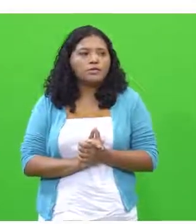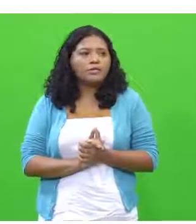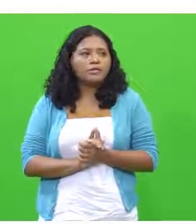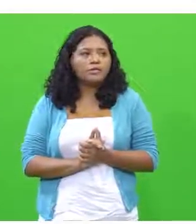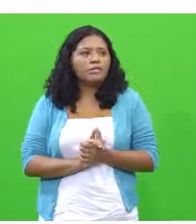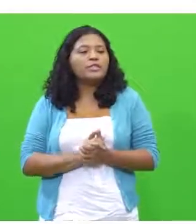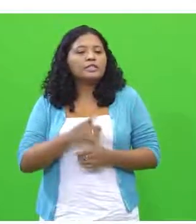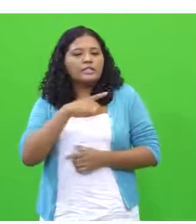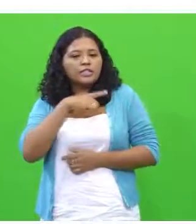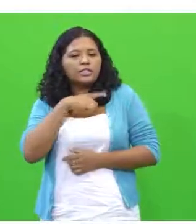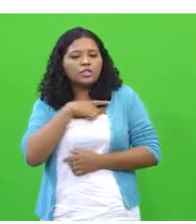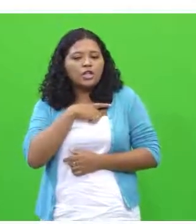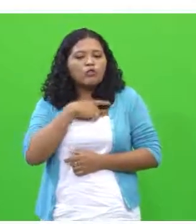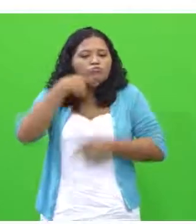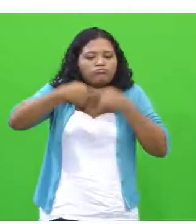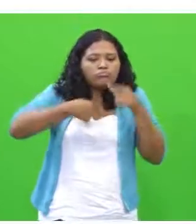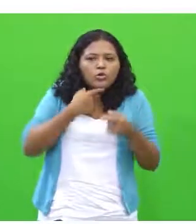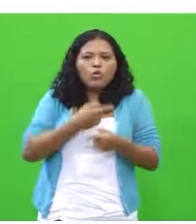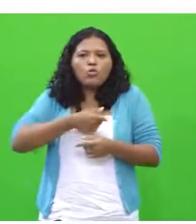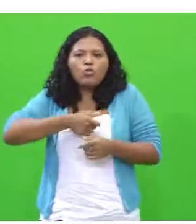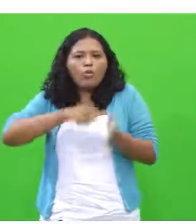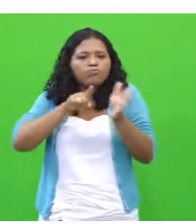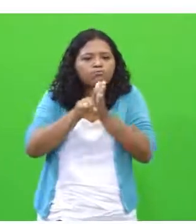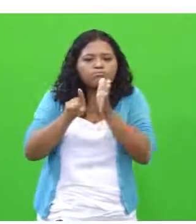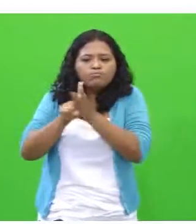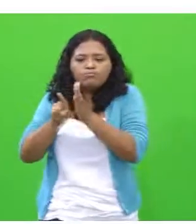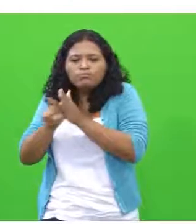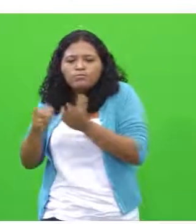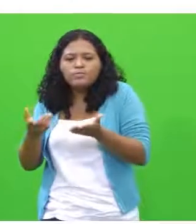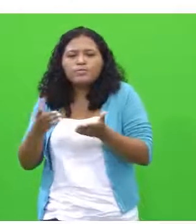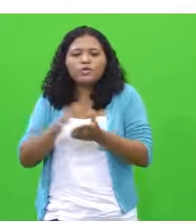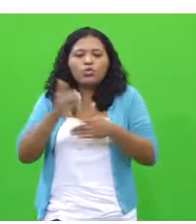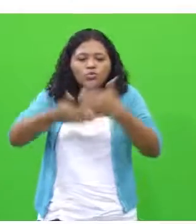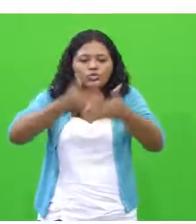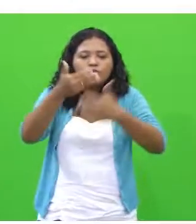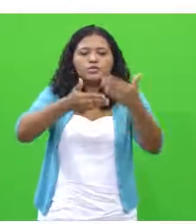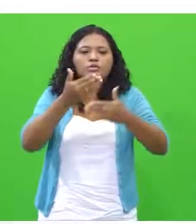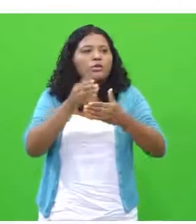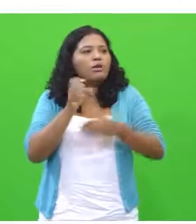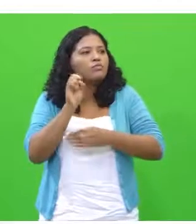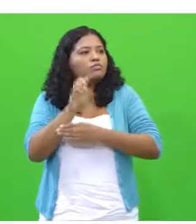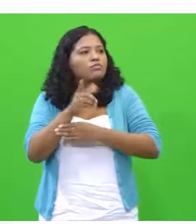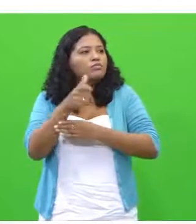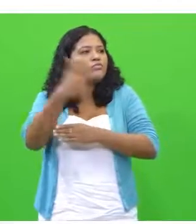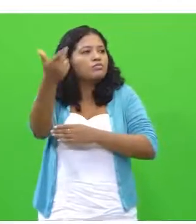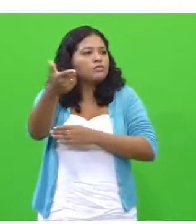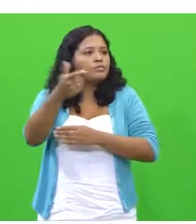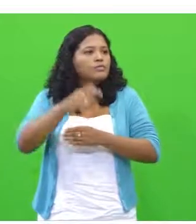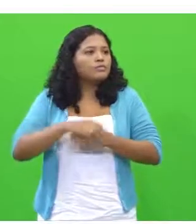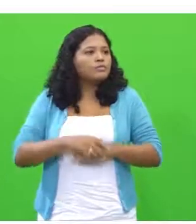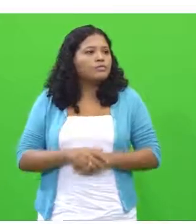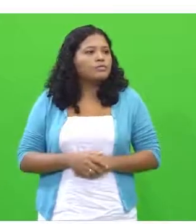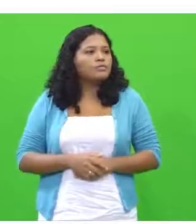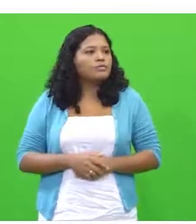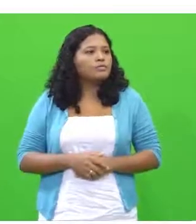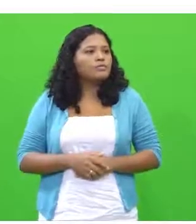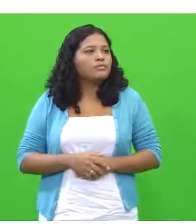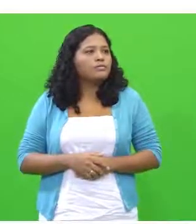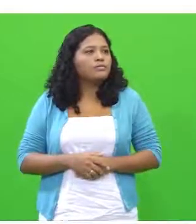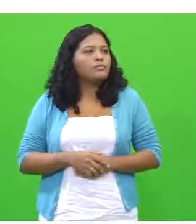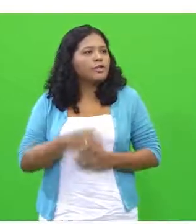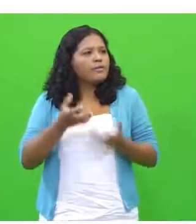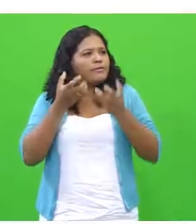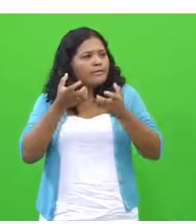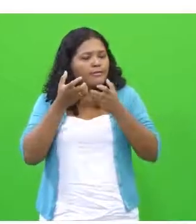questionamento ou mais de um questionamento. Continuando. A próxima cartela. Quer que pontue,